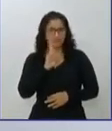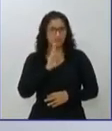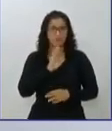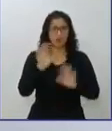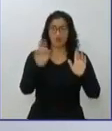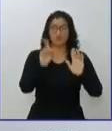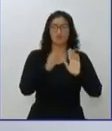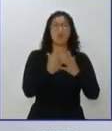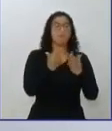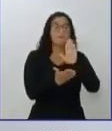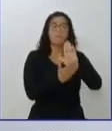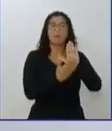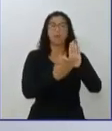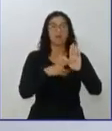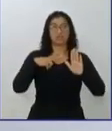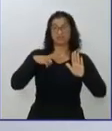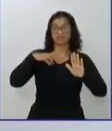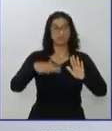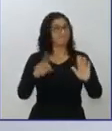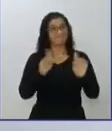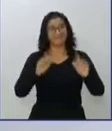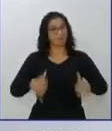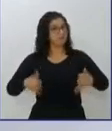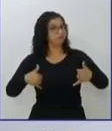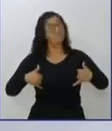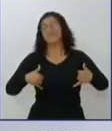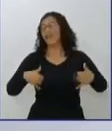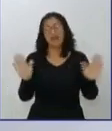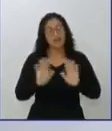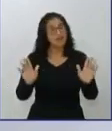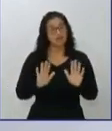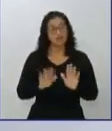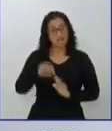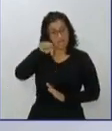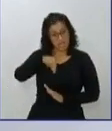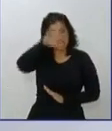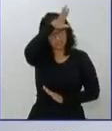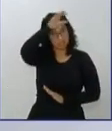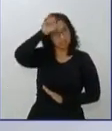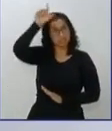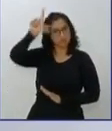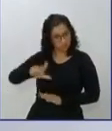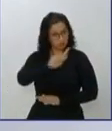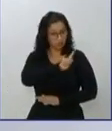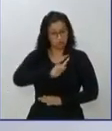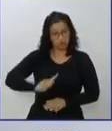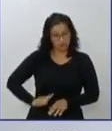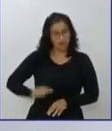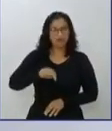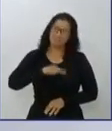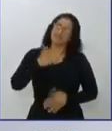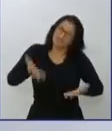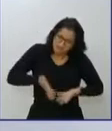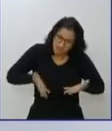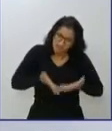elitista, se trata de manter as tradições. No que depender do Estado de Mato Grosso do Sul, do nosso governo, isso será fomentado.